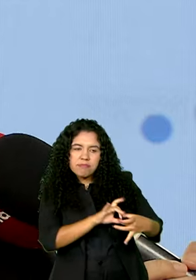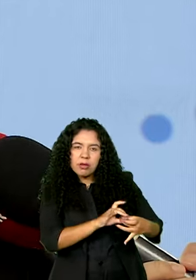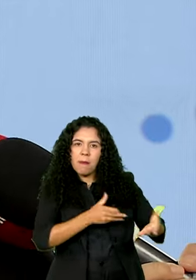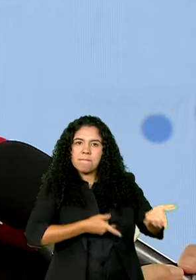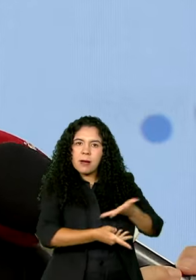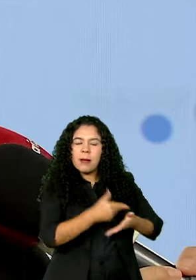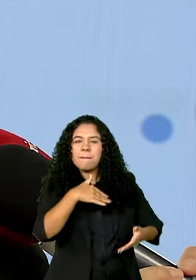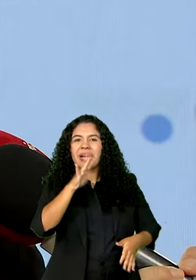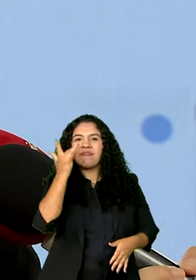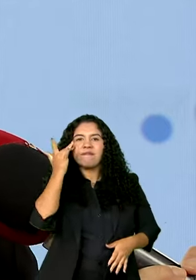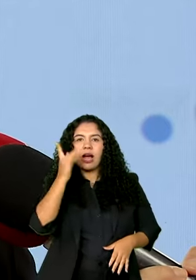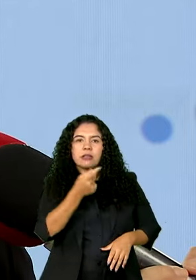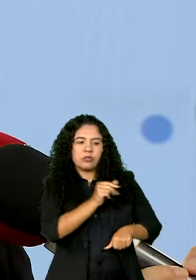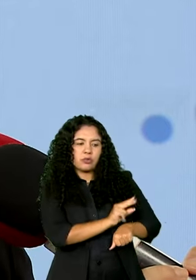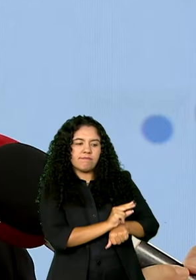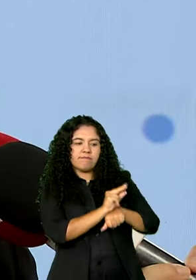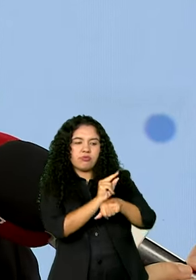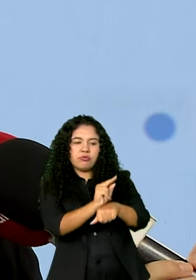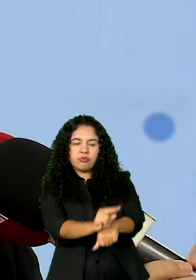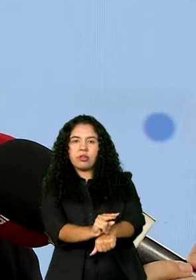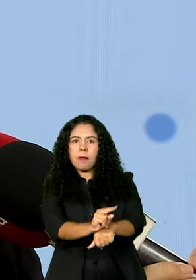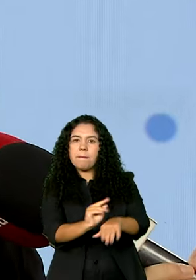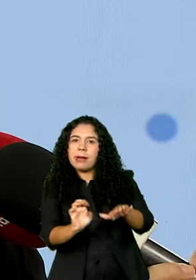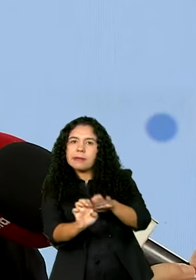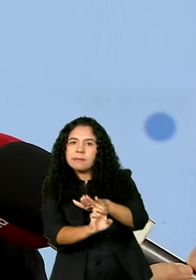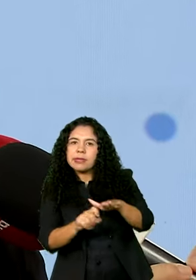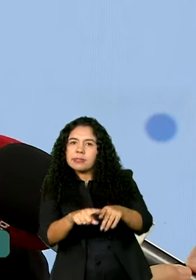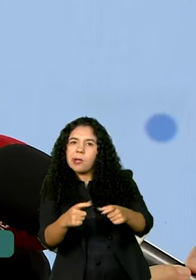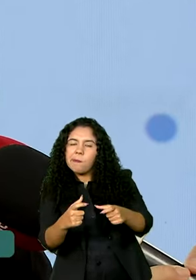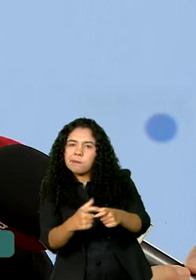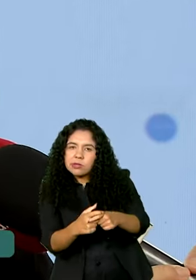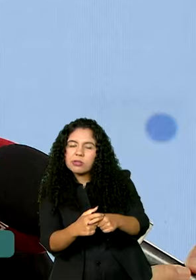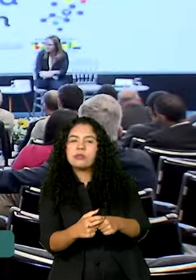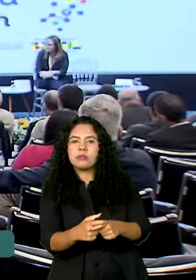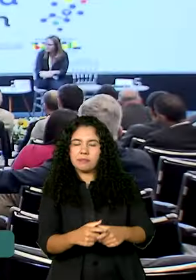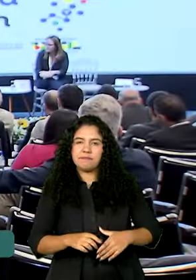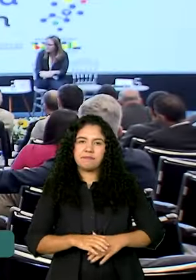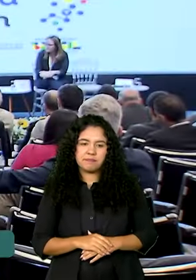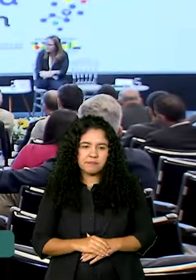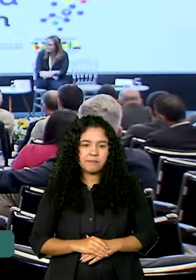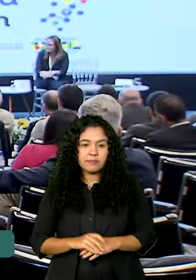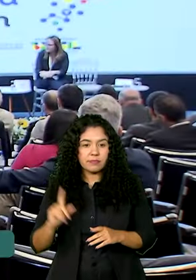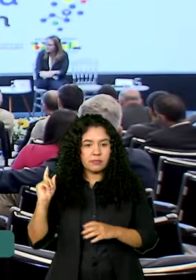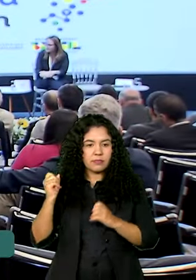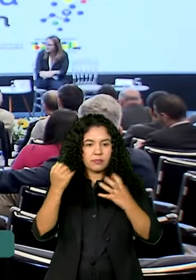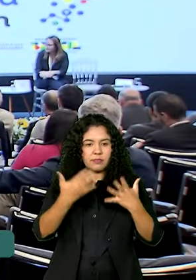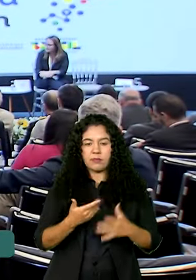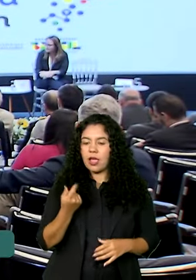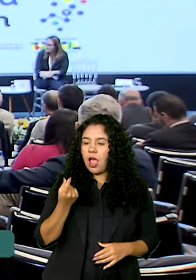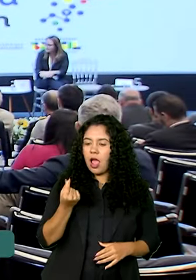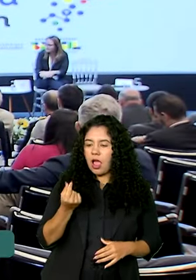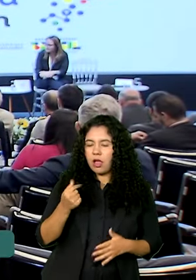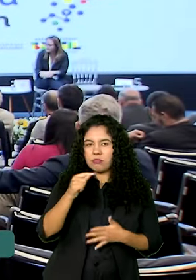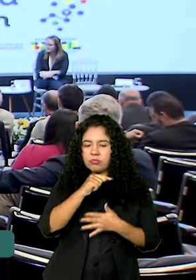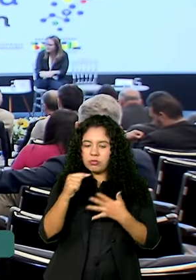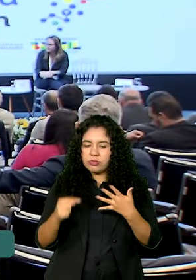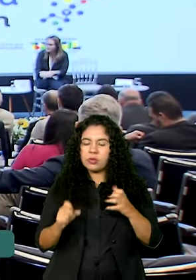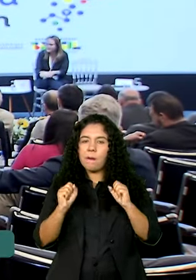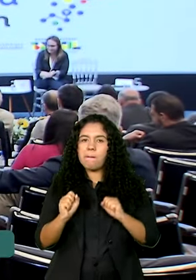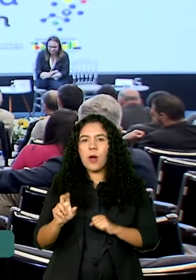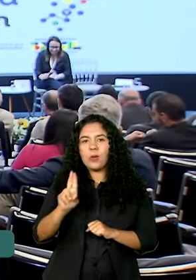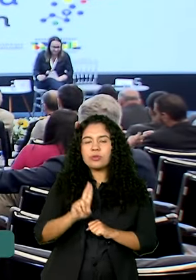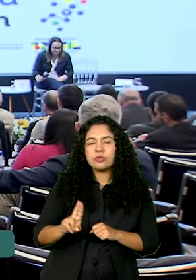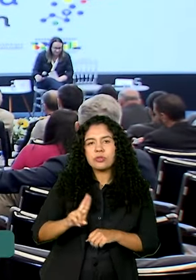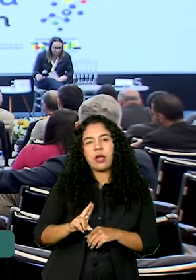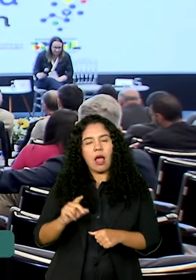facilidade de emprestar o recurso para essas menores entidades, empresas menores. Os recursos poderão ser aplicados em obras